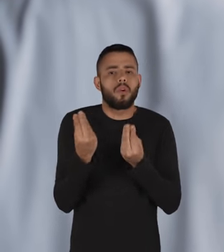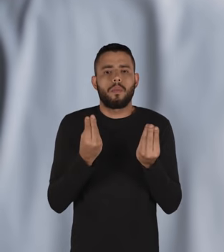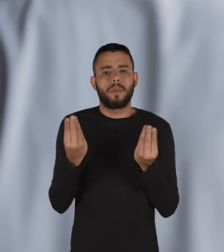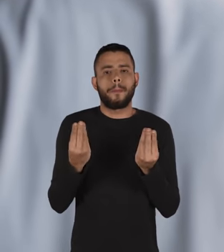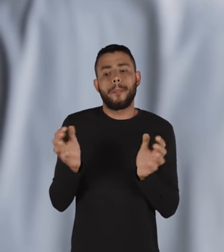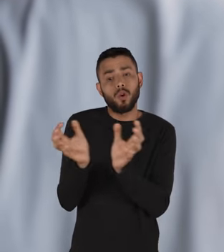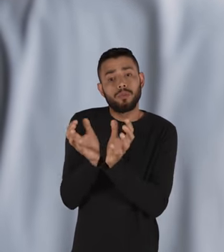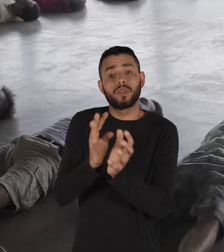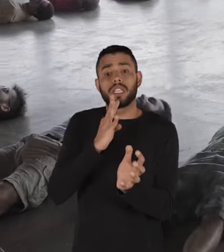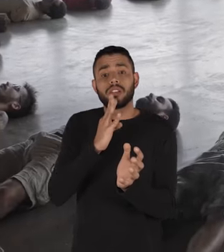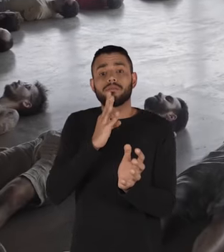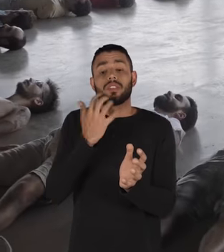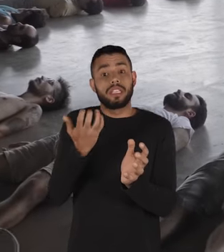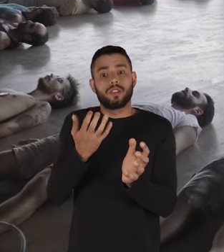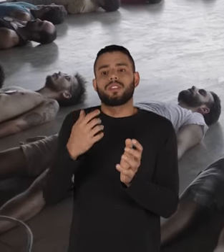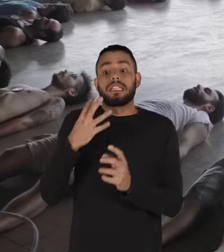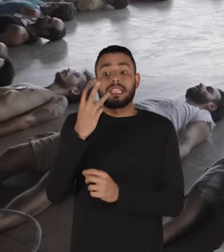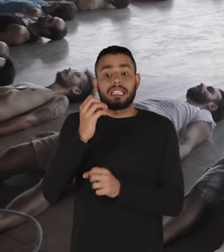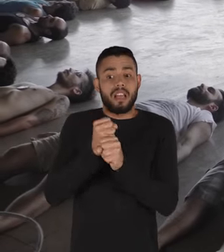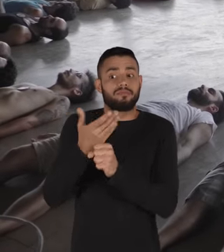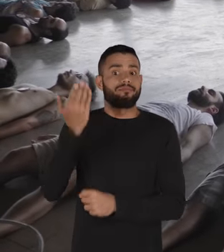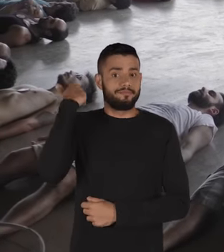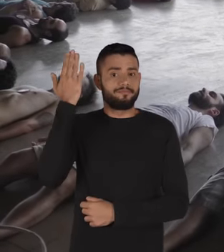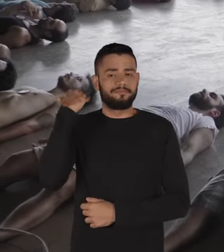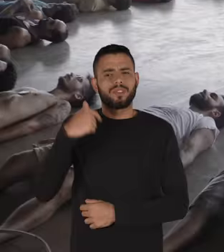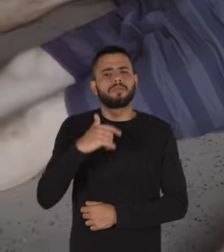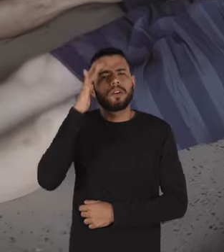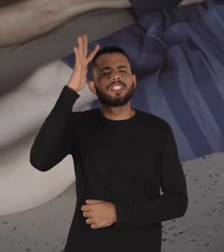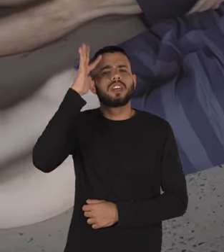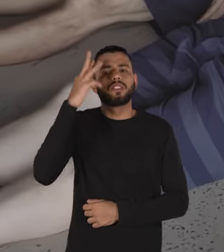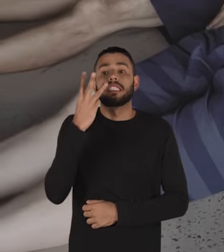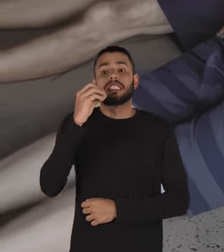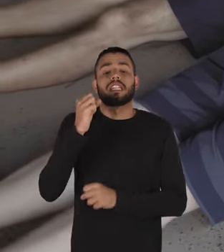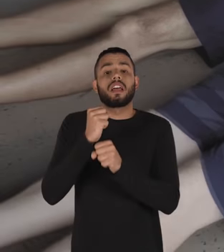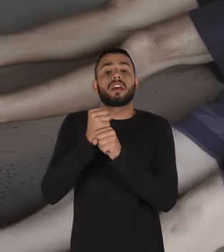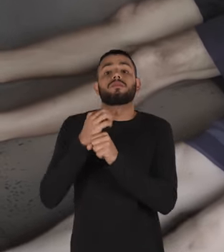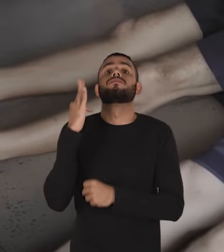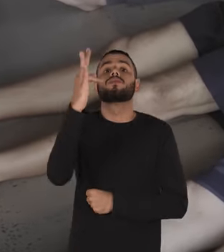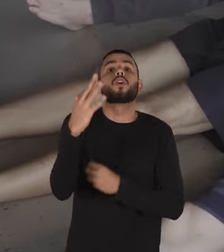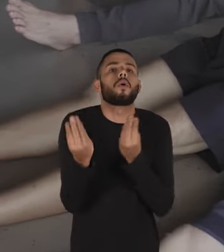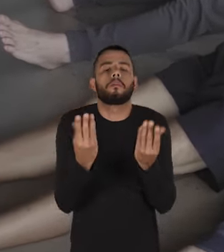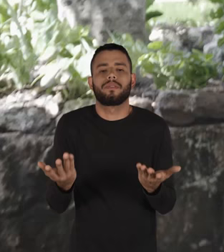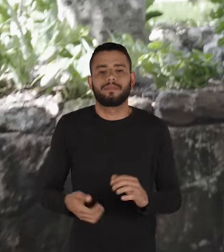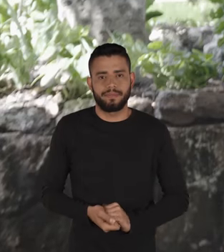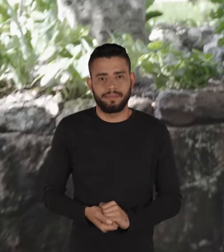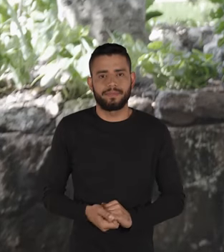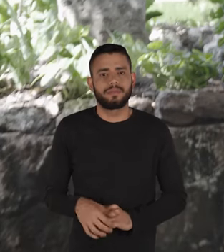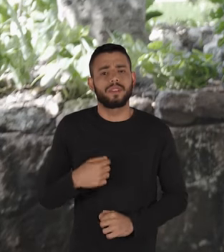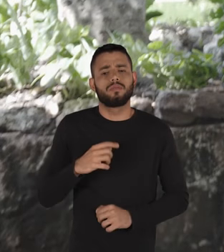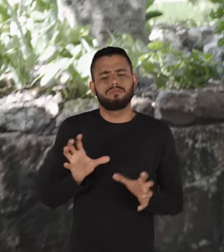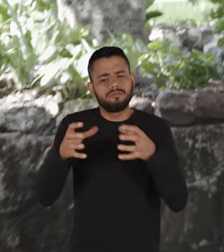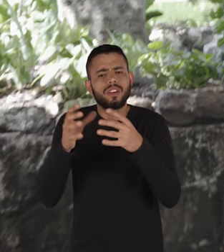queria ter conhecido há 30 anos atrás. Fico imaginando o que vão ser os próximos 30 anos dessa garotada, né. Então, para mim,